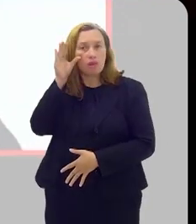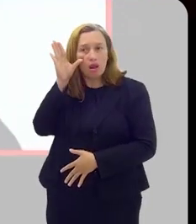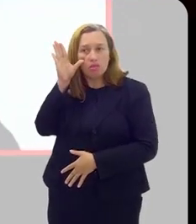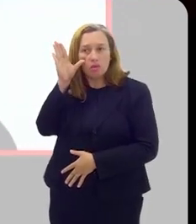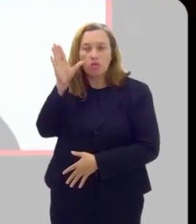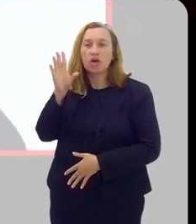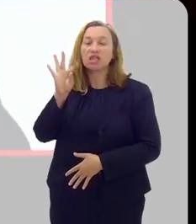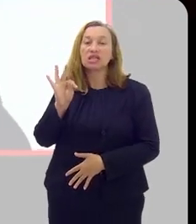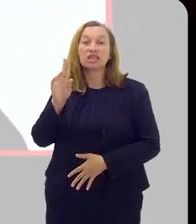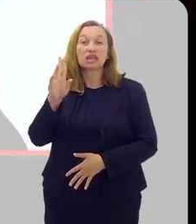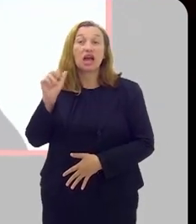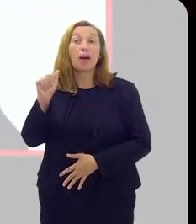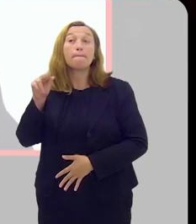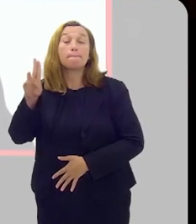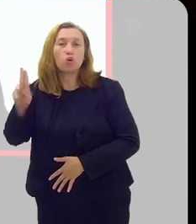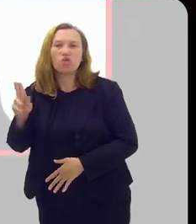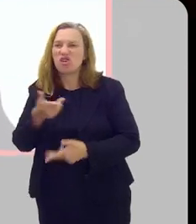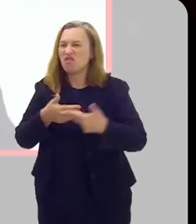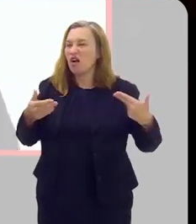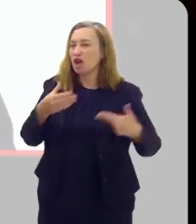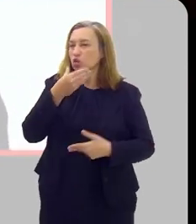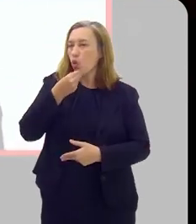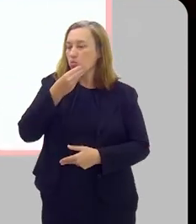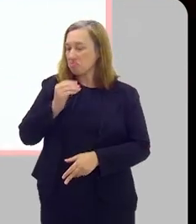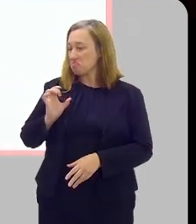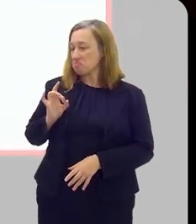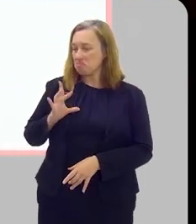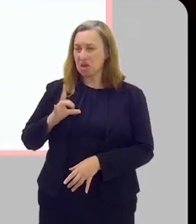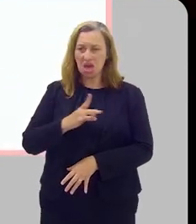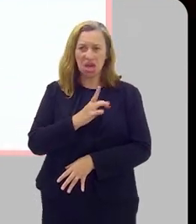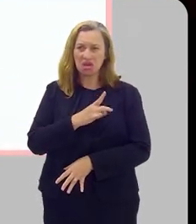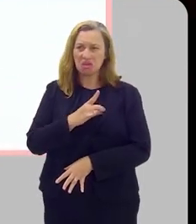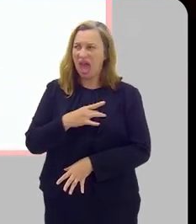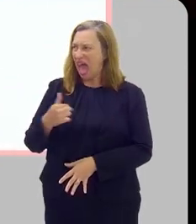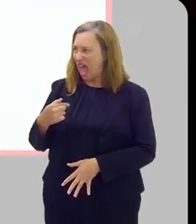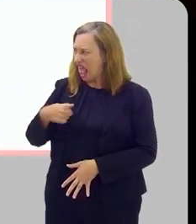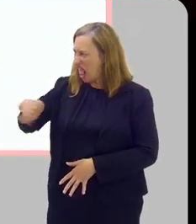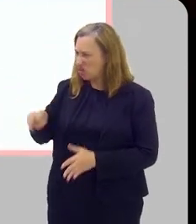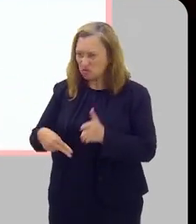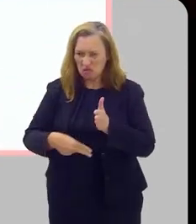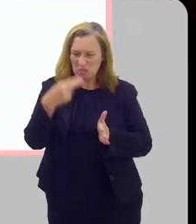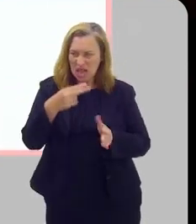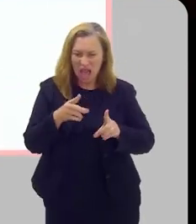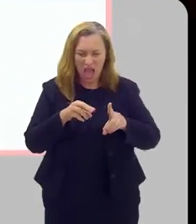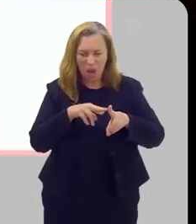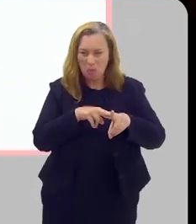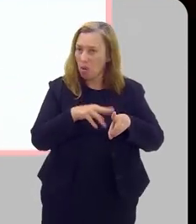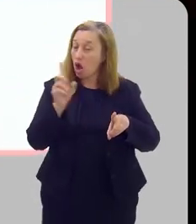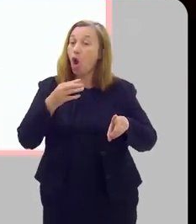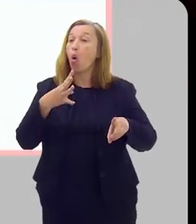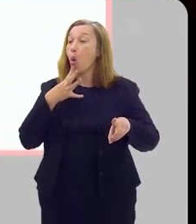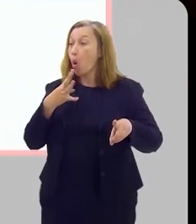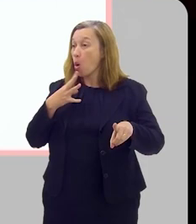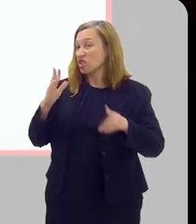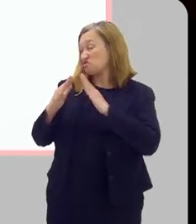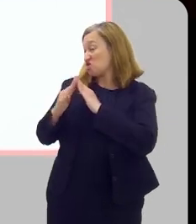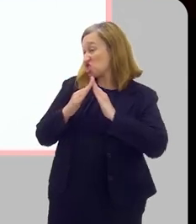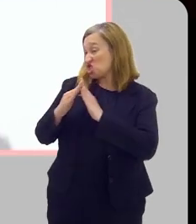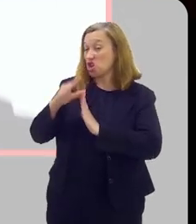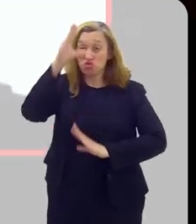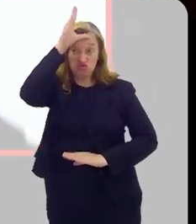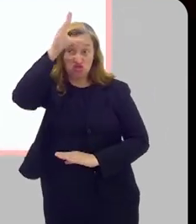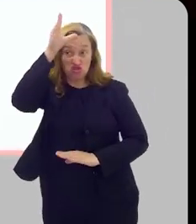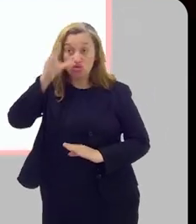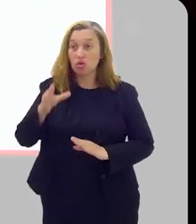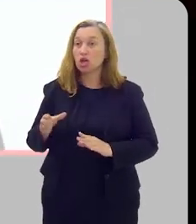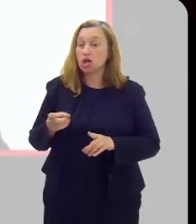interessante esse tabu, como você falou. Muitos homens ficam com medo, falam assim, ah, eu não vou operar próstata não, porque eu conheço o meu vizinho, o